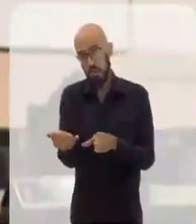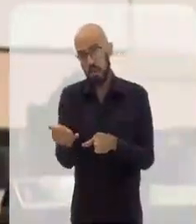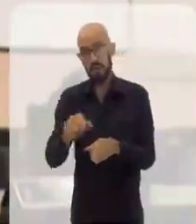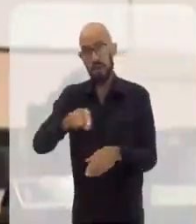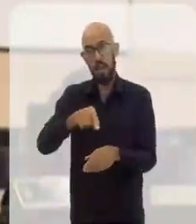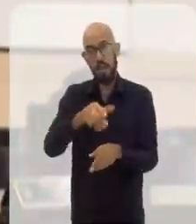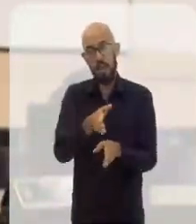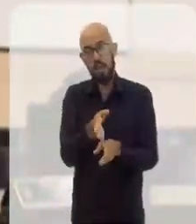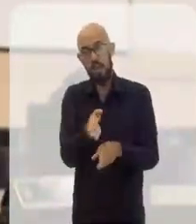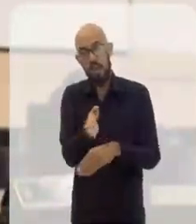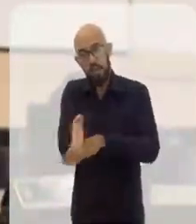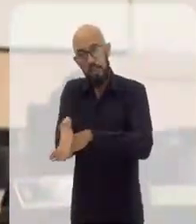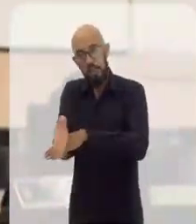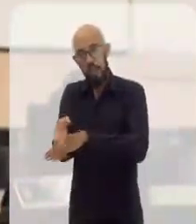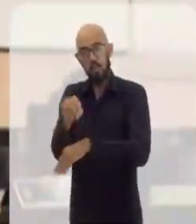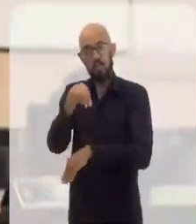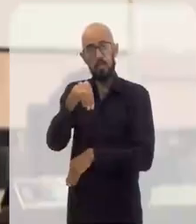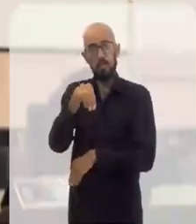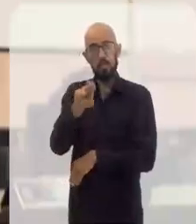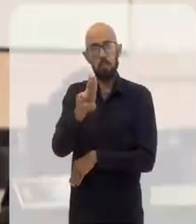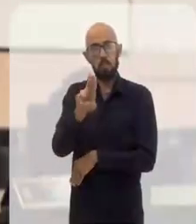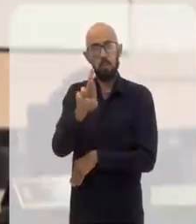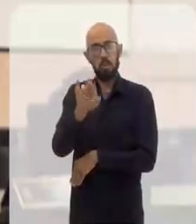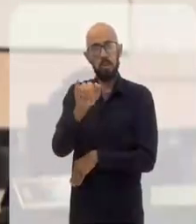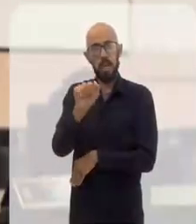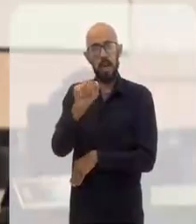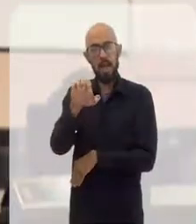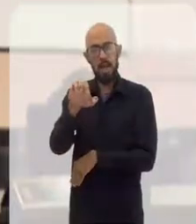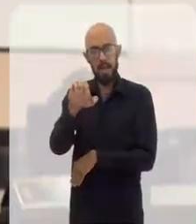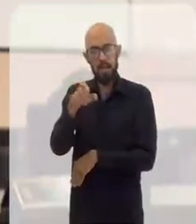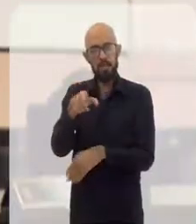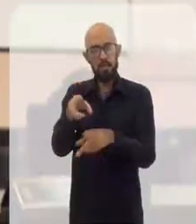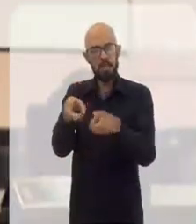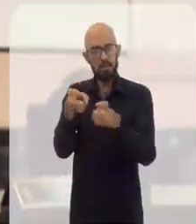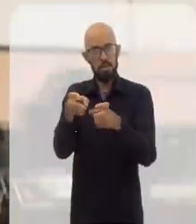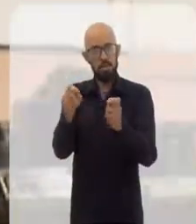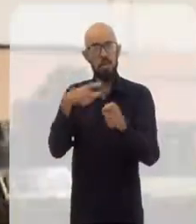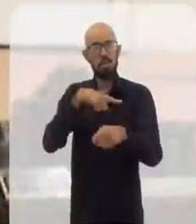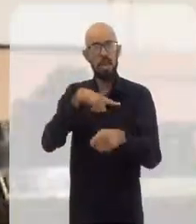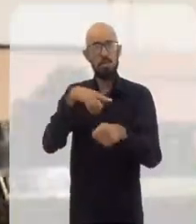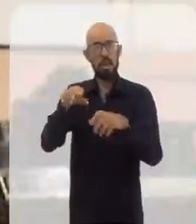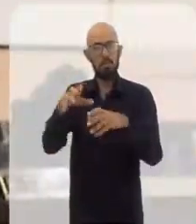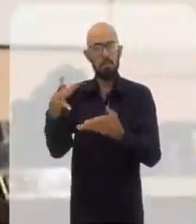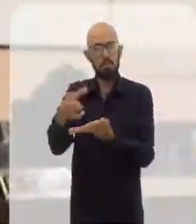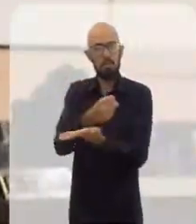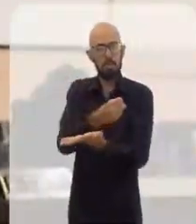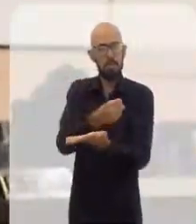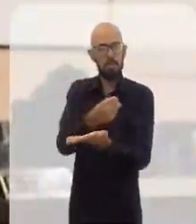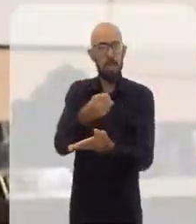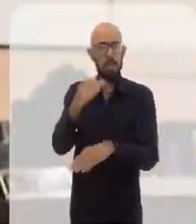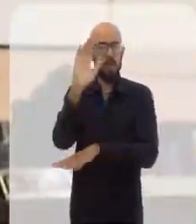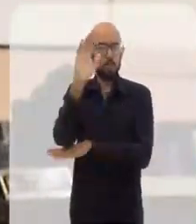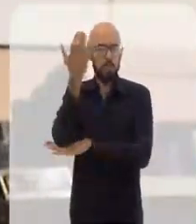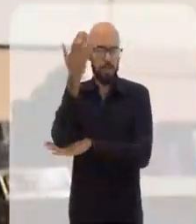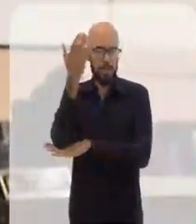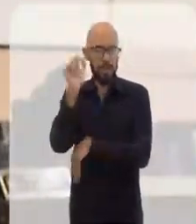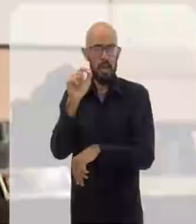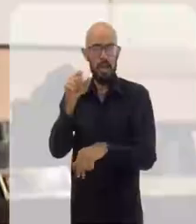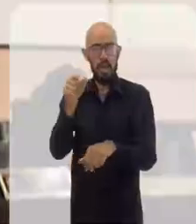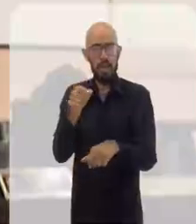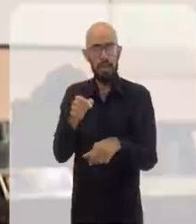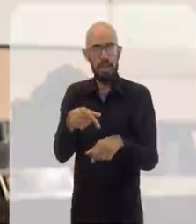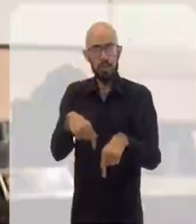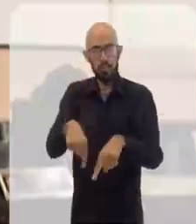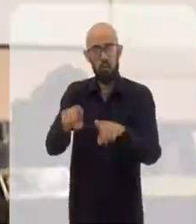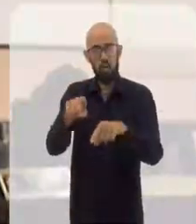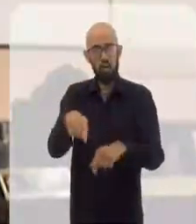chegaram até essas terras que eles viram que tinham um potencial para extração de madeira. Então, os desbravadores desceram o Rio Muriaé e